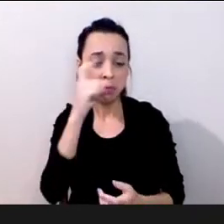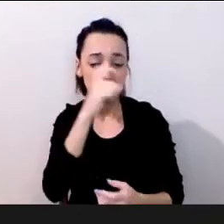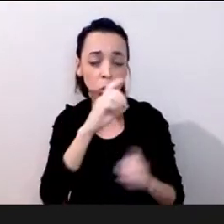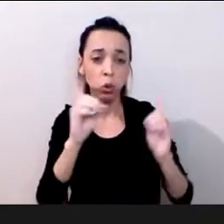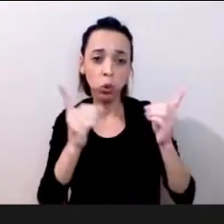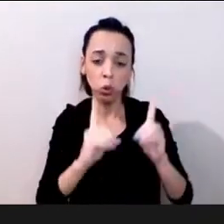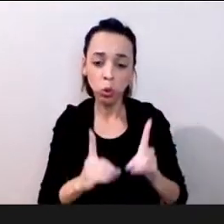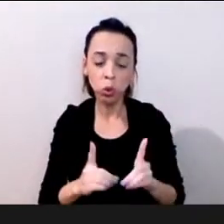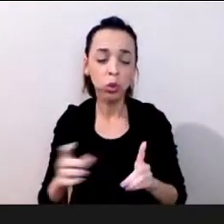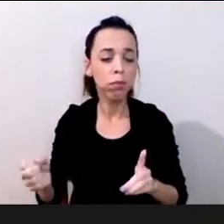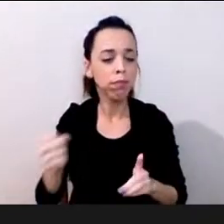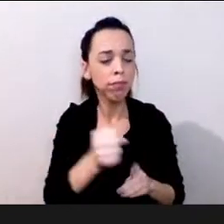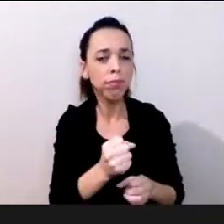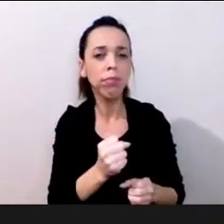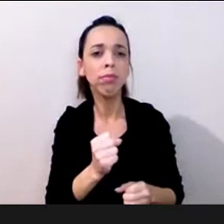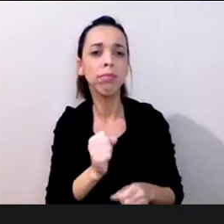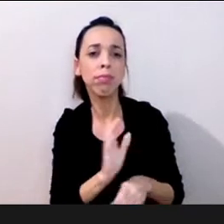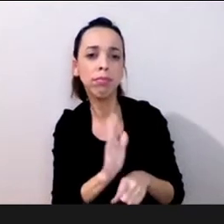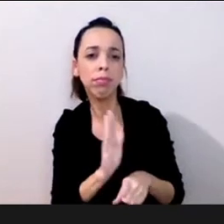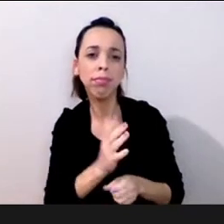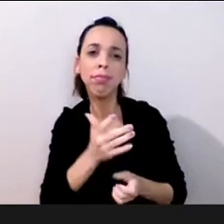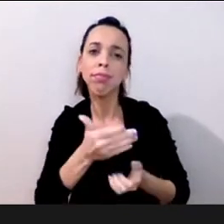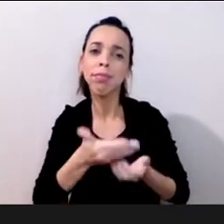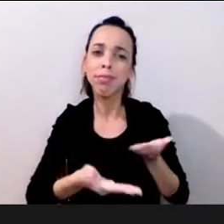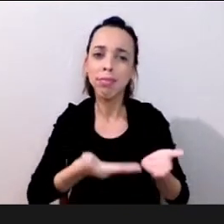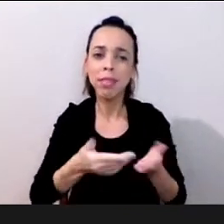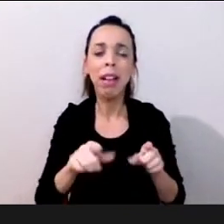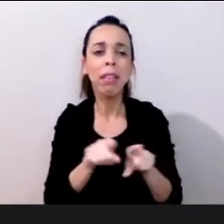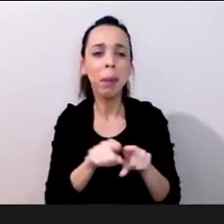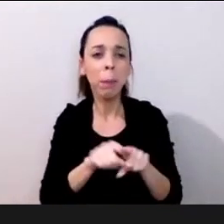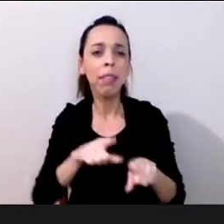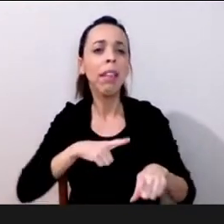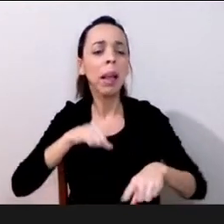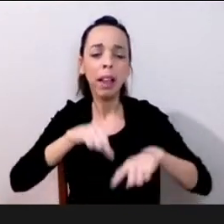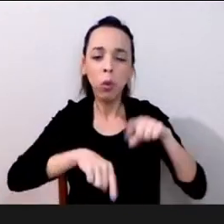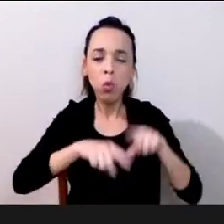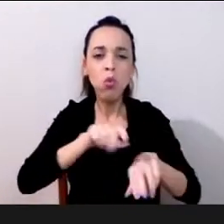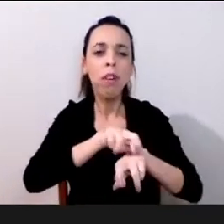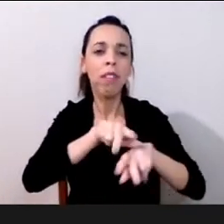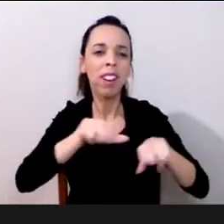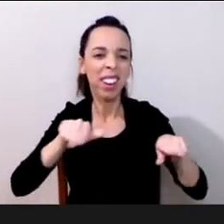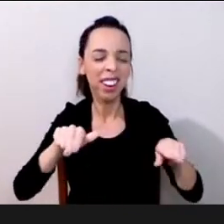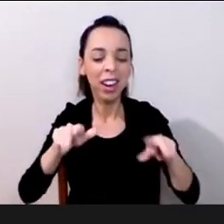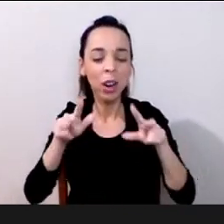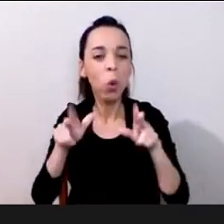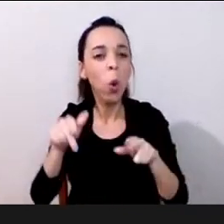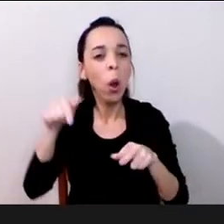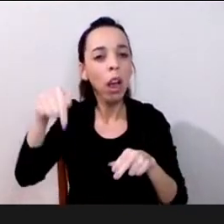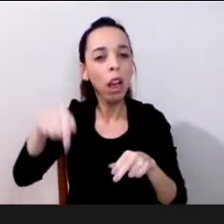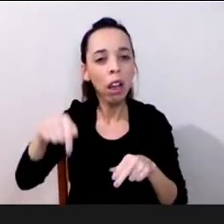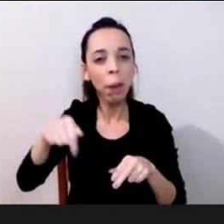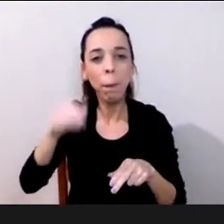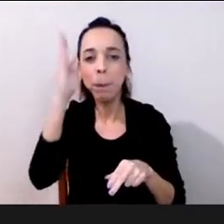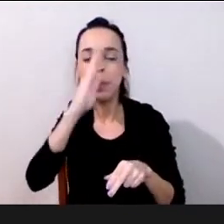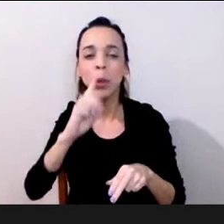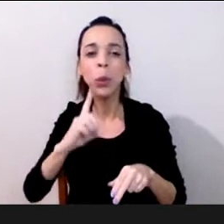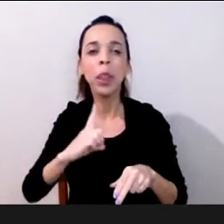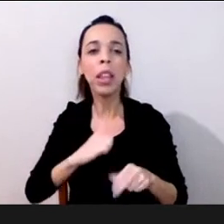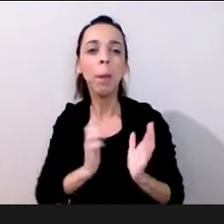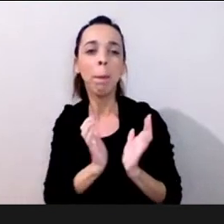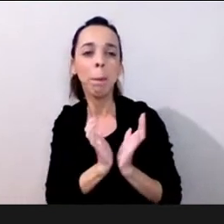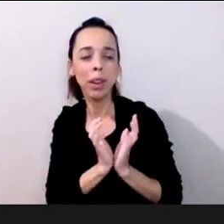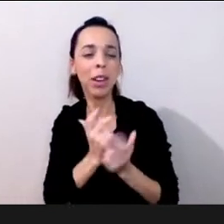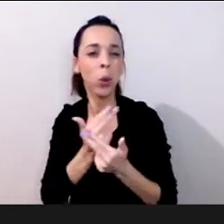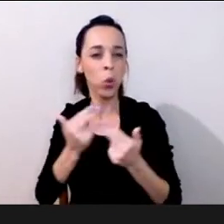inclusão nós convertemos o que se chamaria no Brasil as APAES ou convertemos em centros de recursos para a inclusão isto é